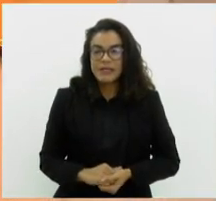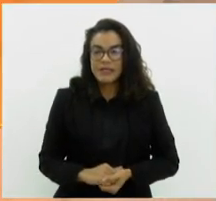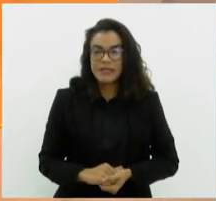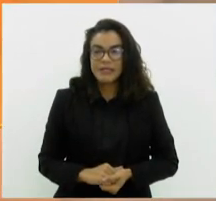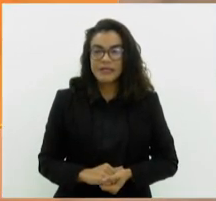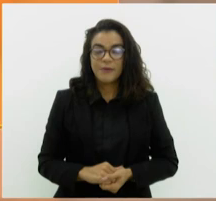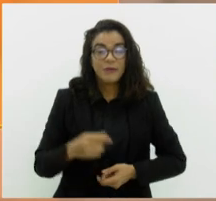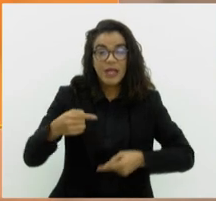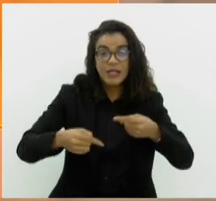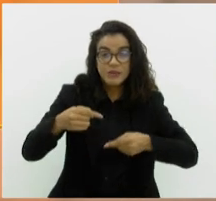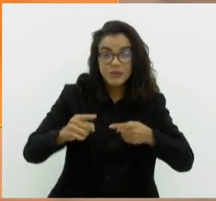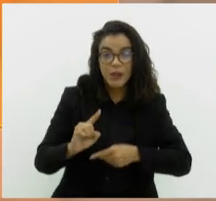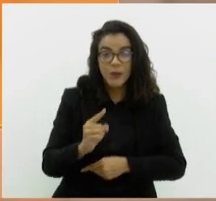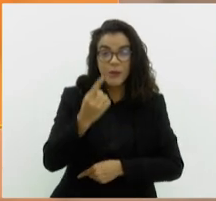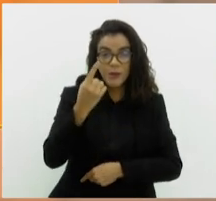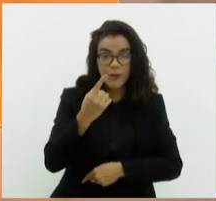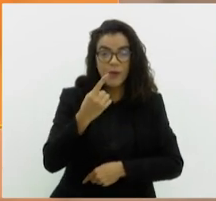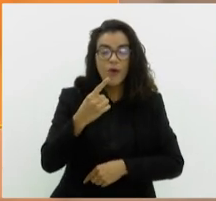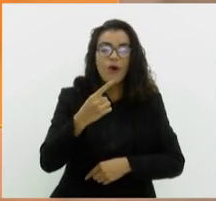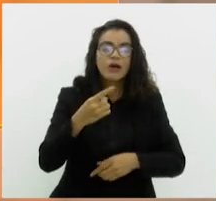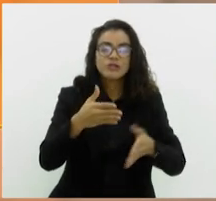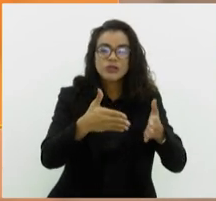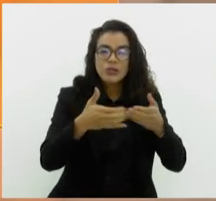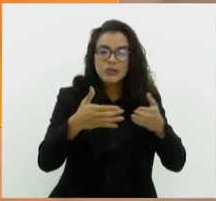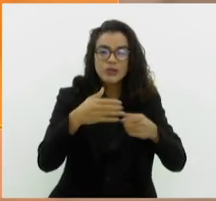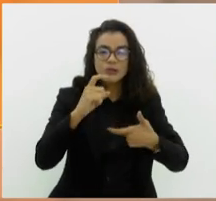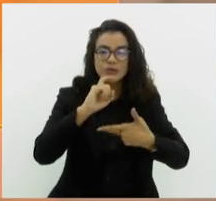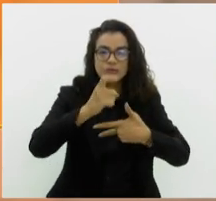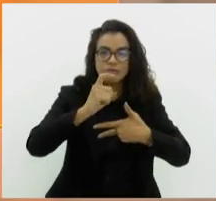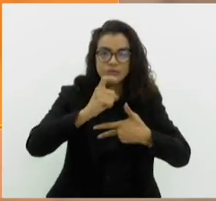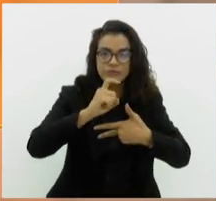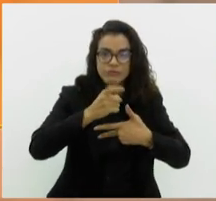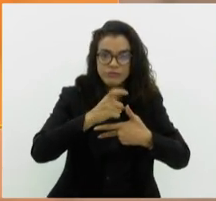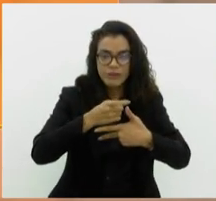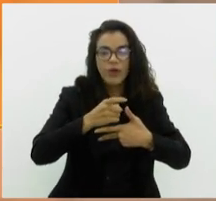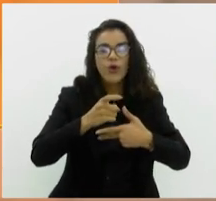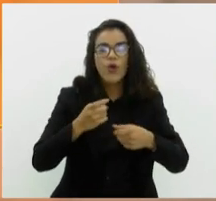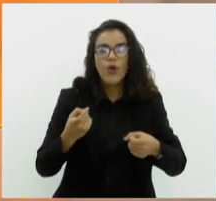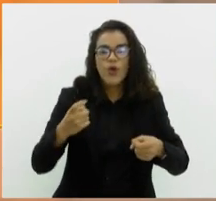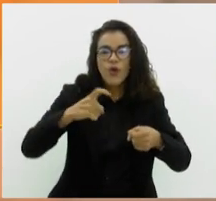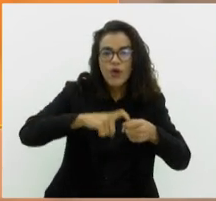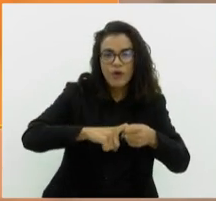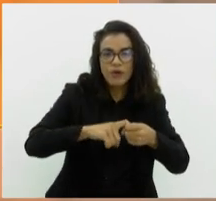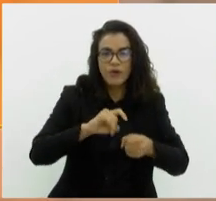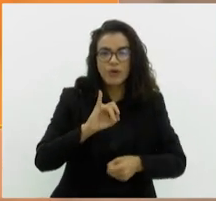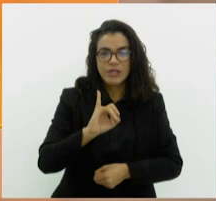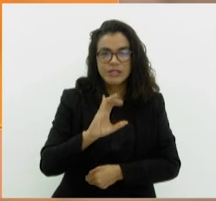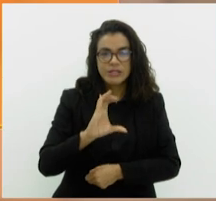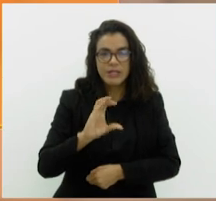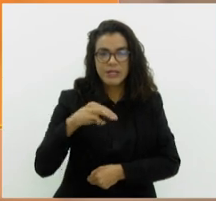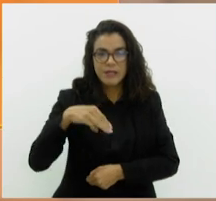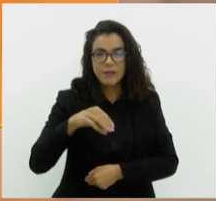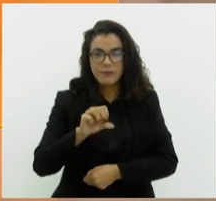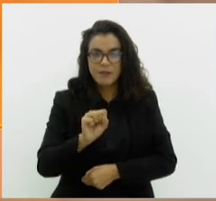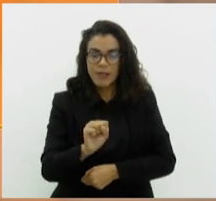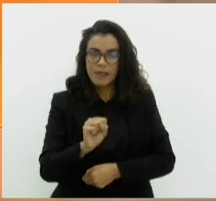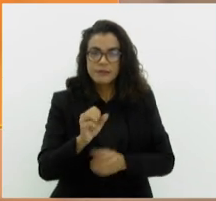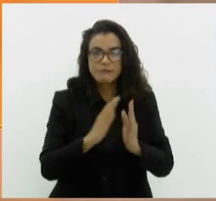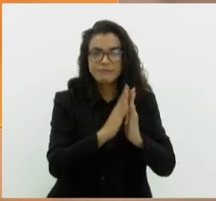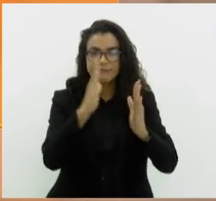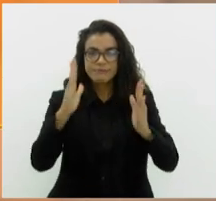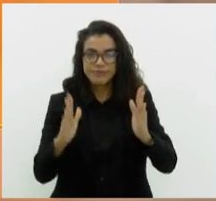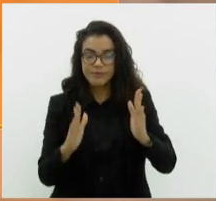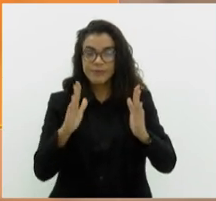Em discussão, única mensagem do Poder Executivo, que internaliza convênios do ICMS e prorroga datas em que a